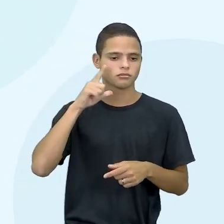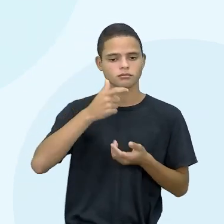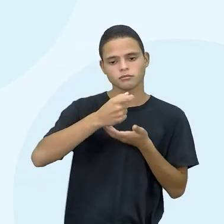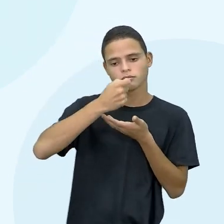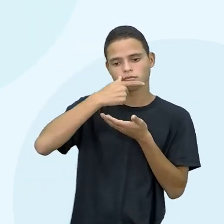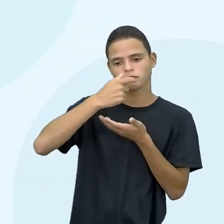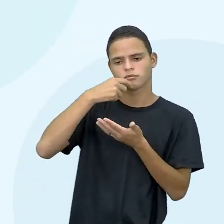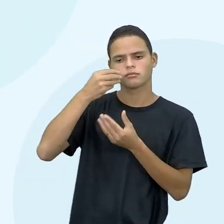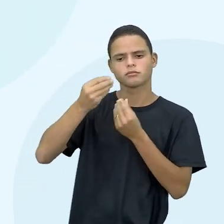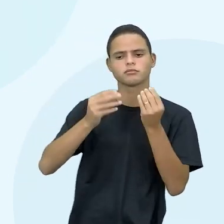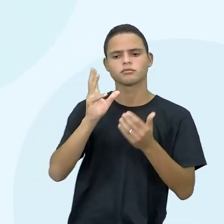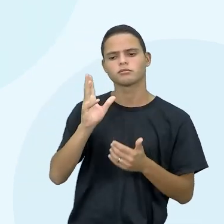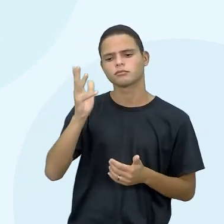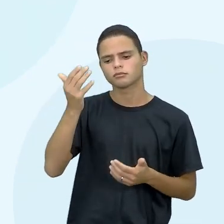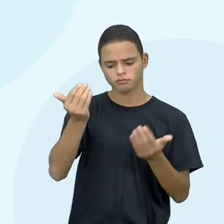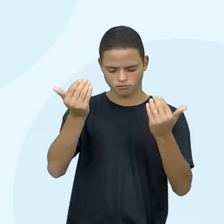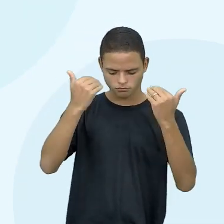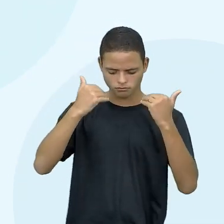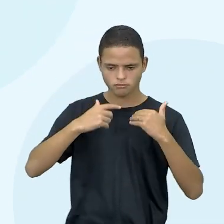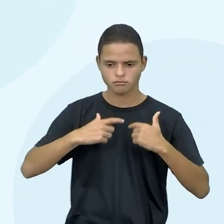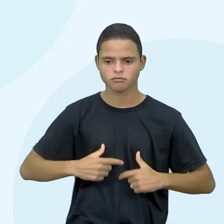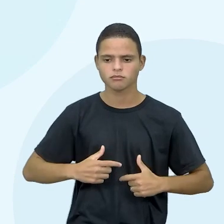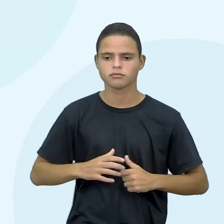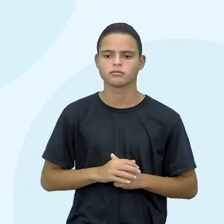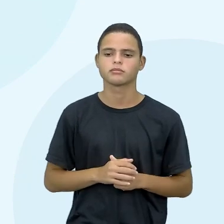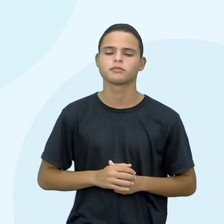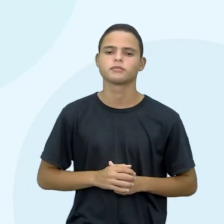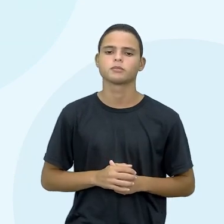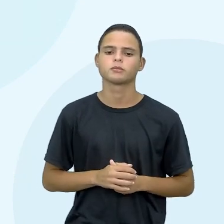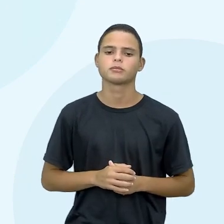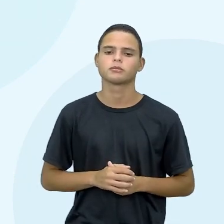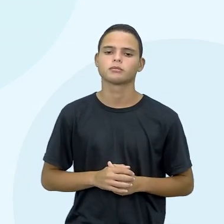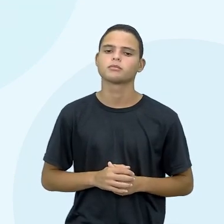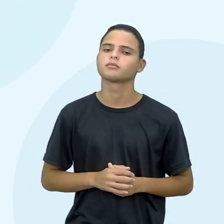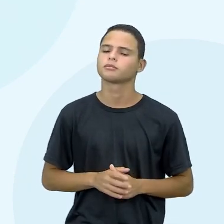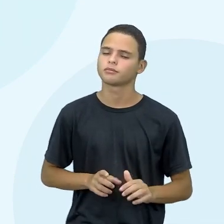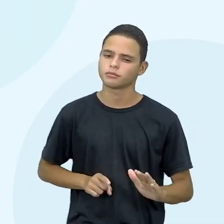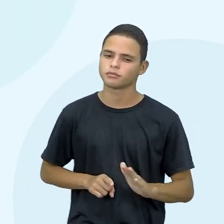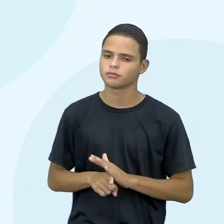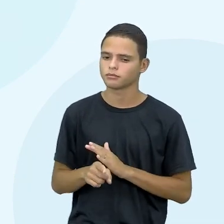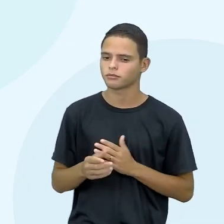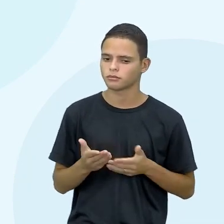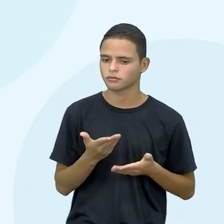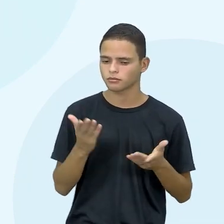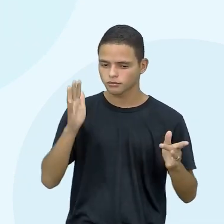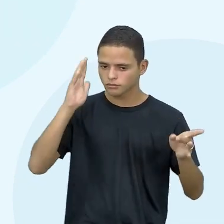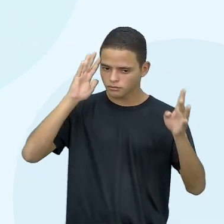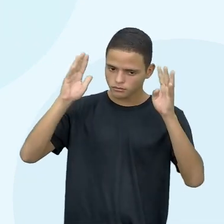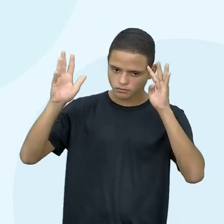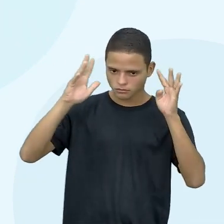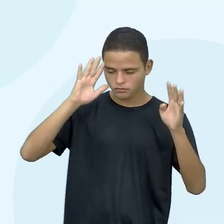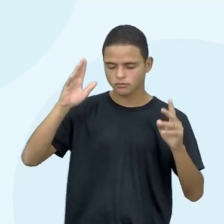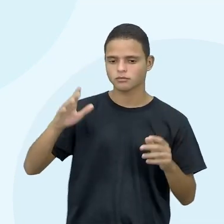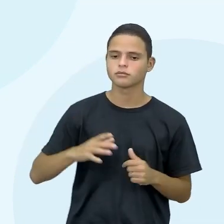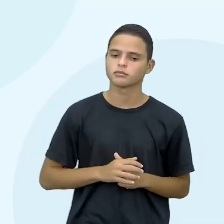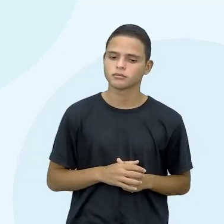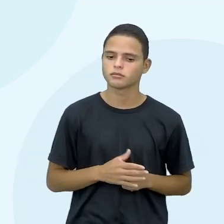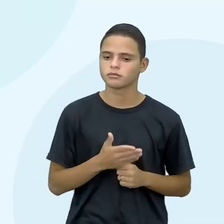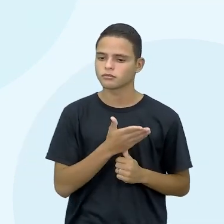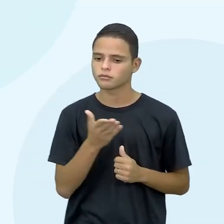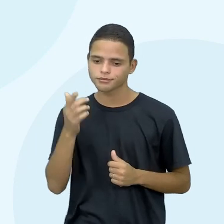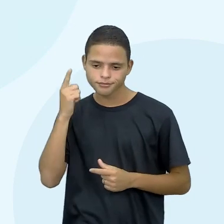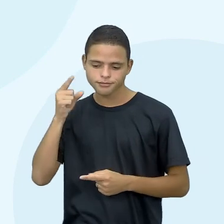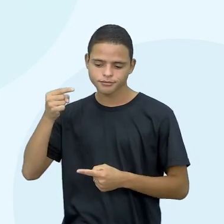Como será que eles funcionam? Aí, então, segue pra vocês essa questão norteadora pra que vocês possam aí